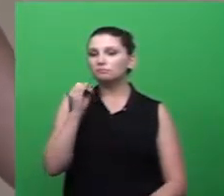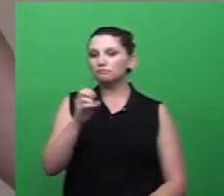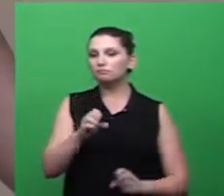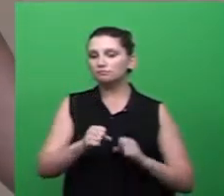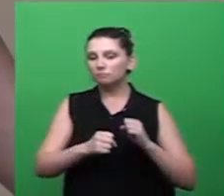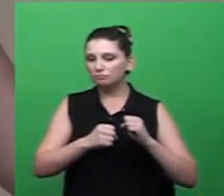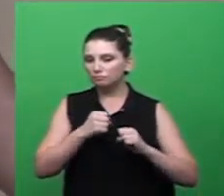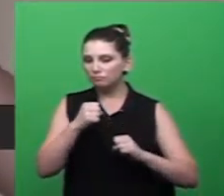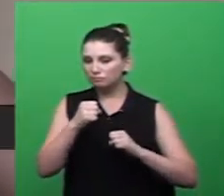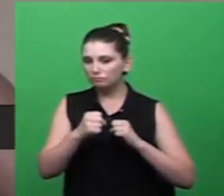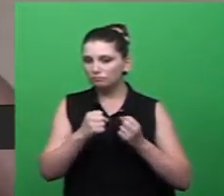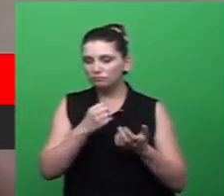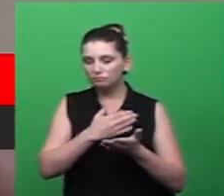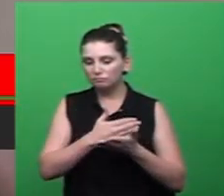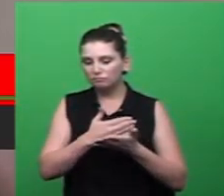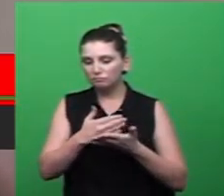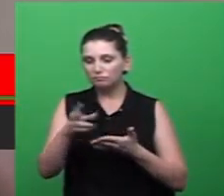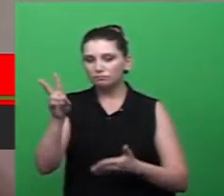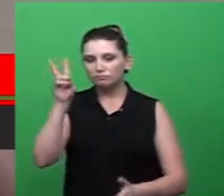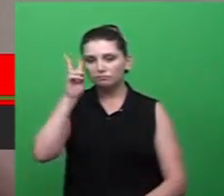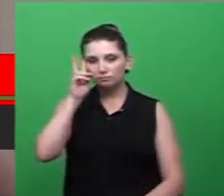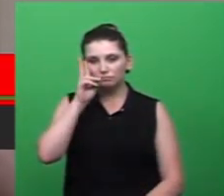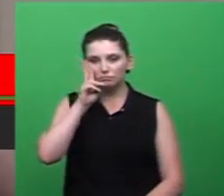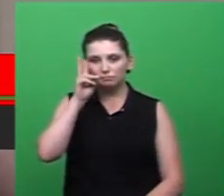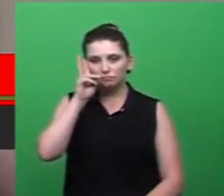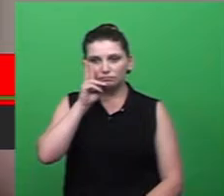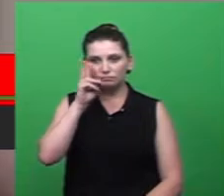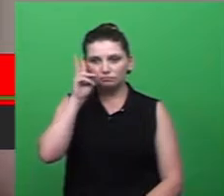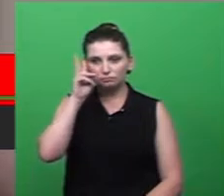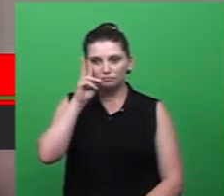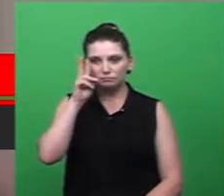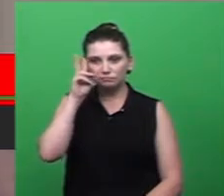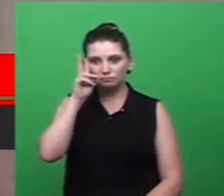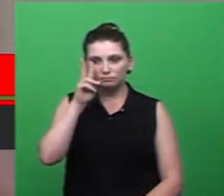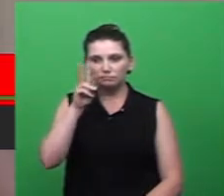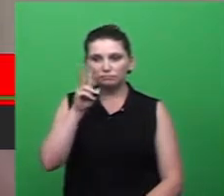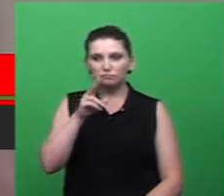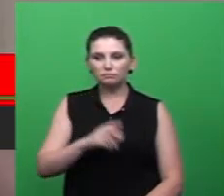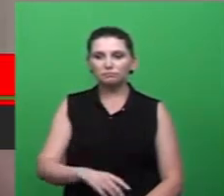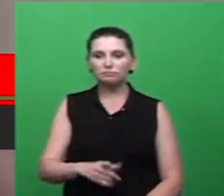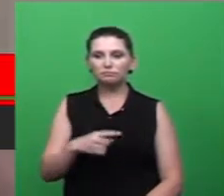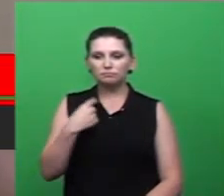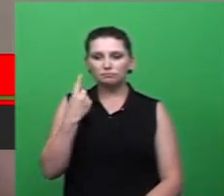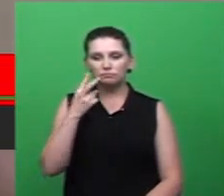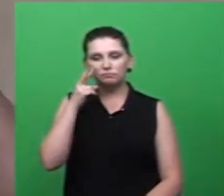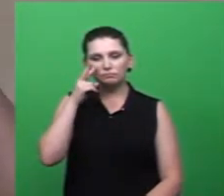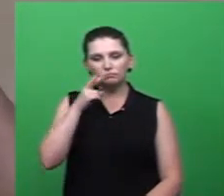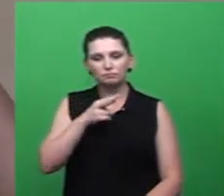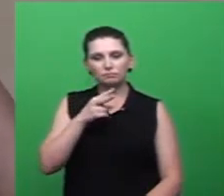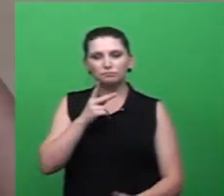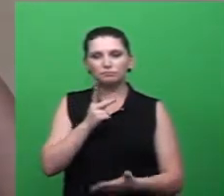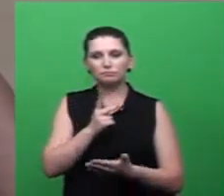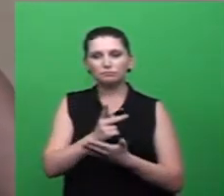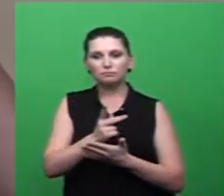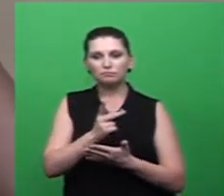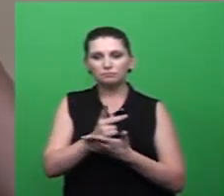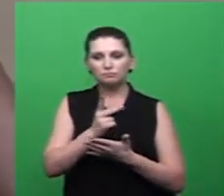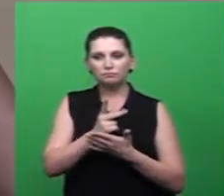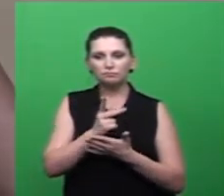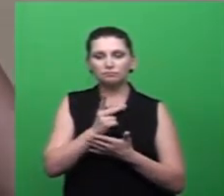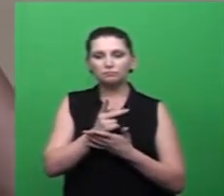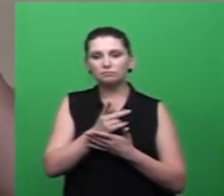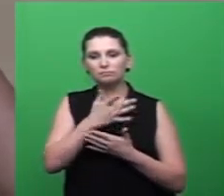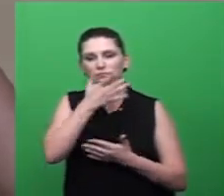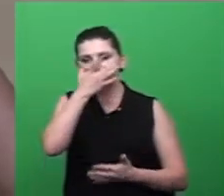seja, a trajetória, do que a chegada, né? E a gente, às vezes, olha que é o normal olhar para quando um atleta